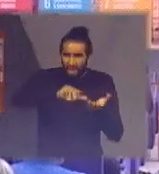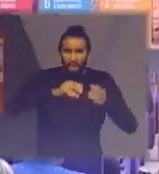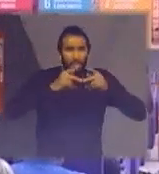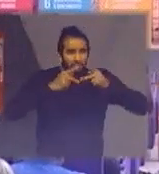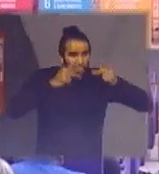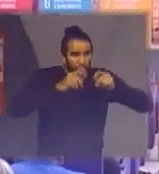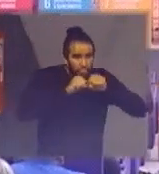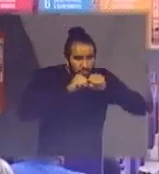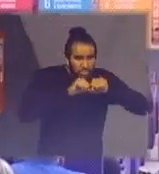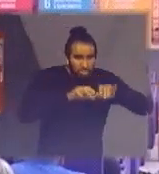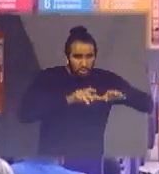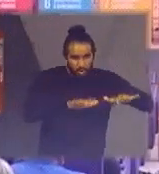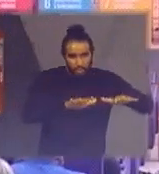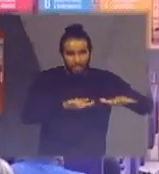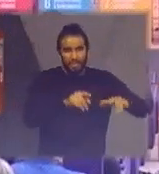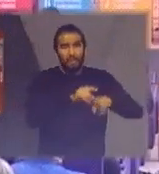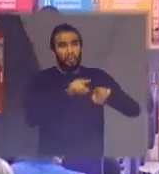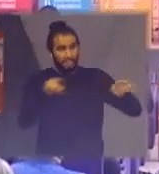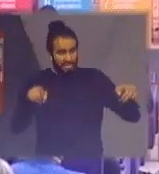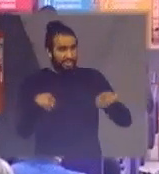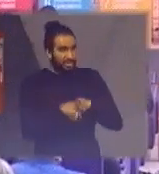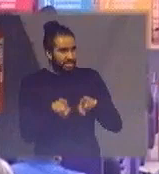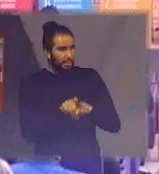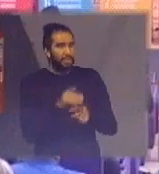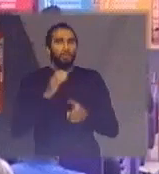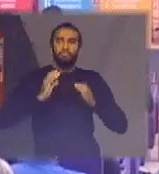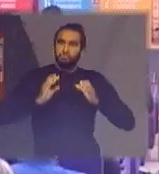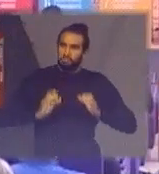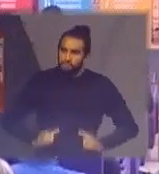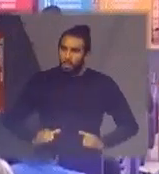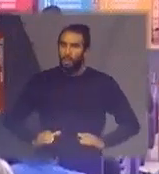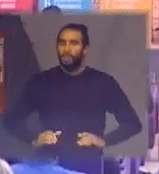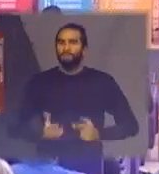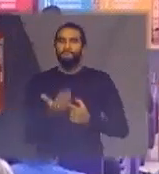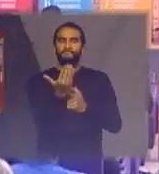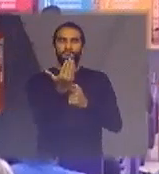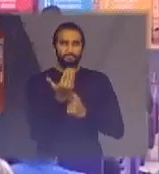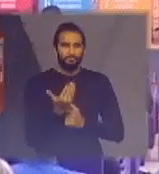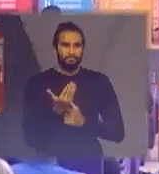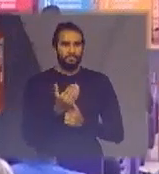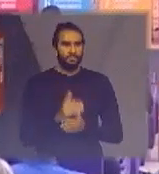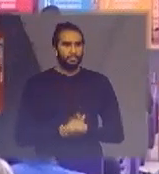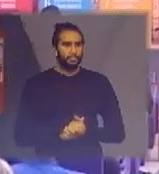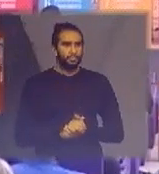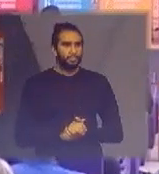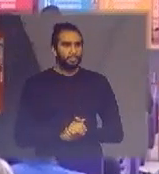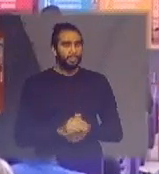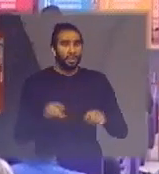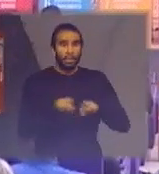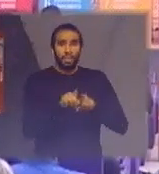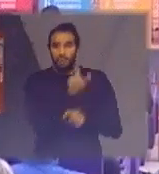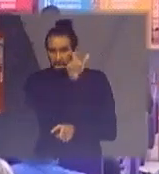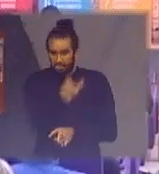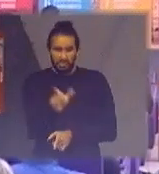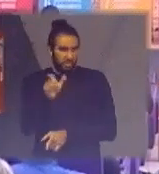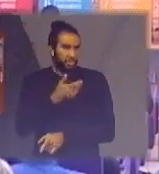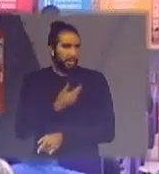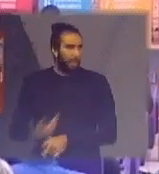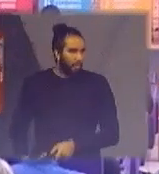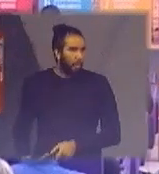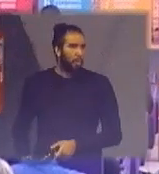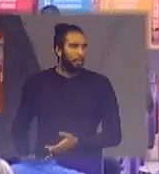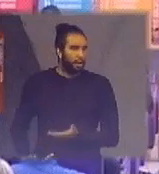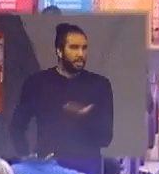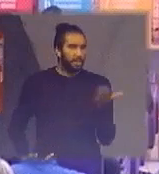predisposição de vocês como cidadãos ou como agentes públicos darem uma